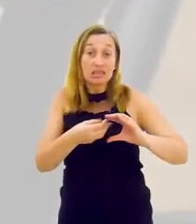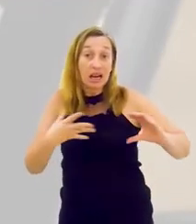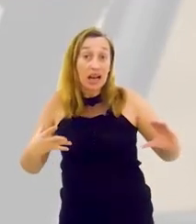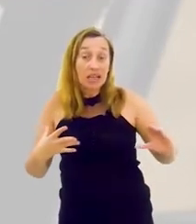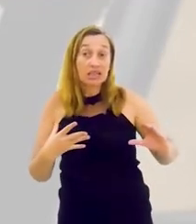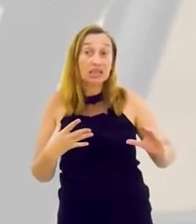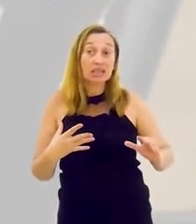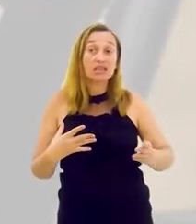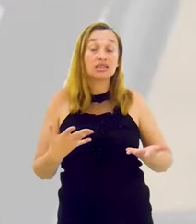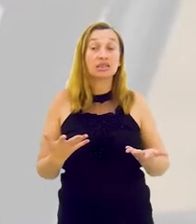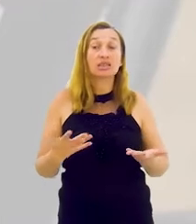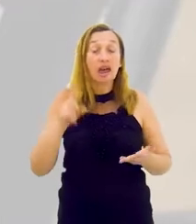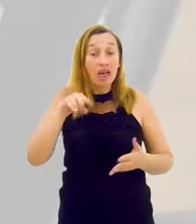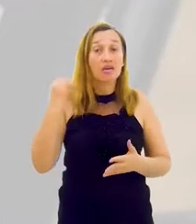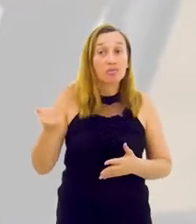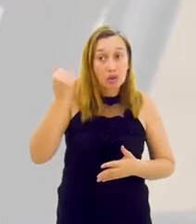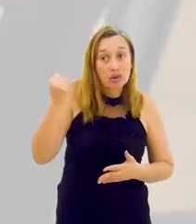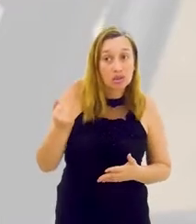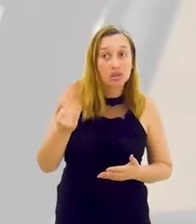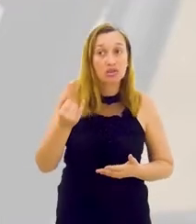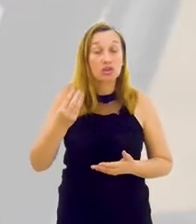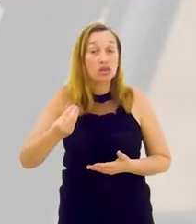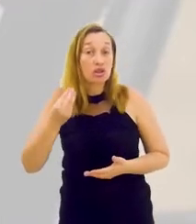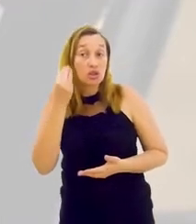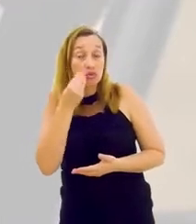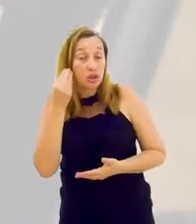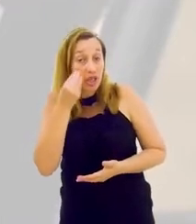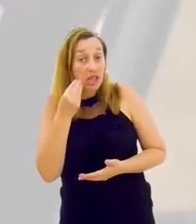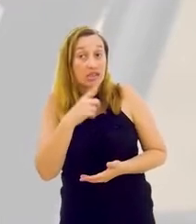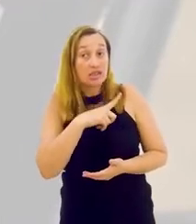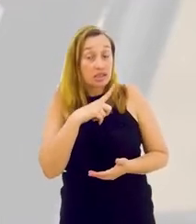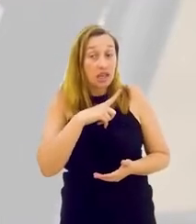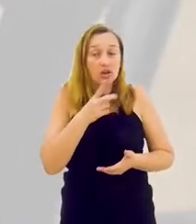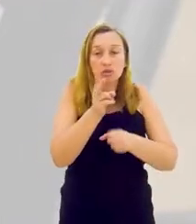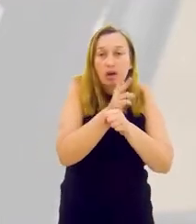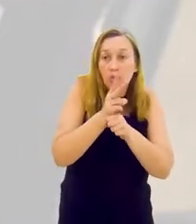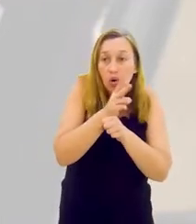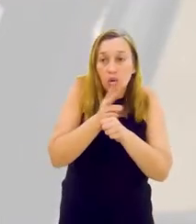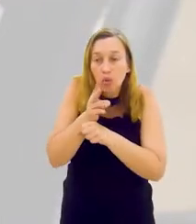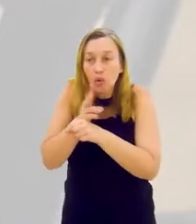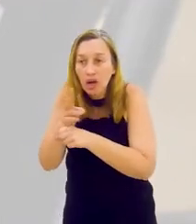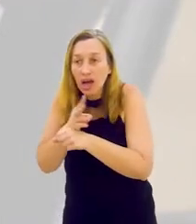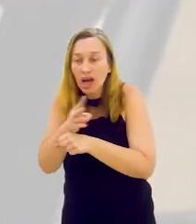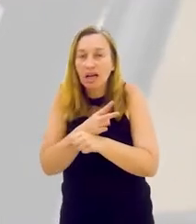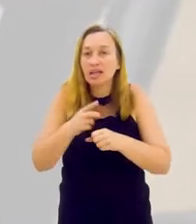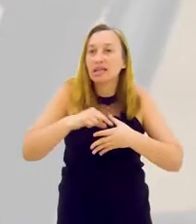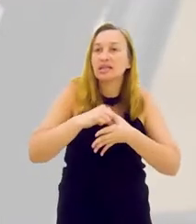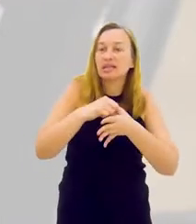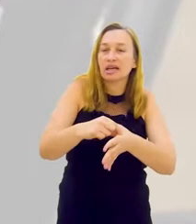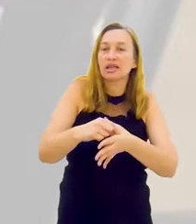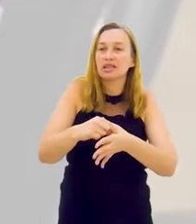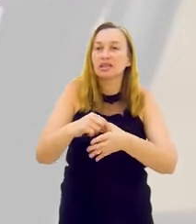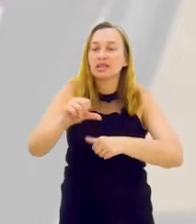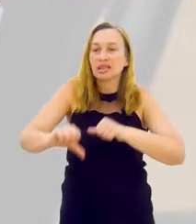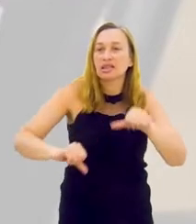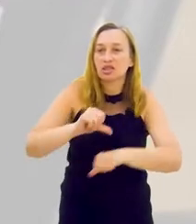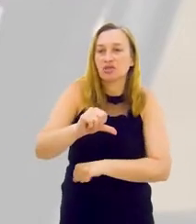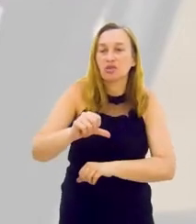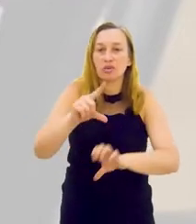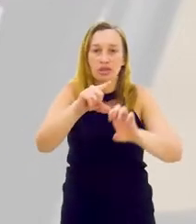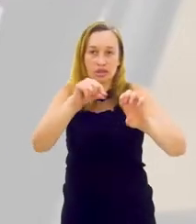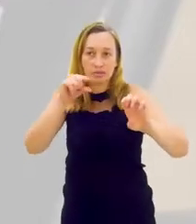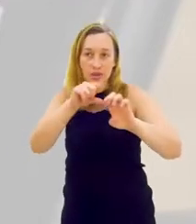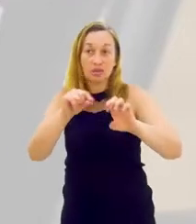essas características são extremamente importantes e eu evidencio a questão da busca pela liderança